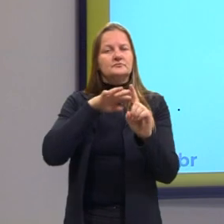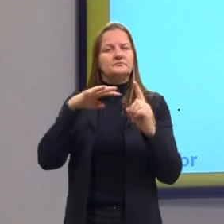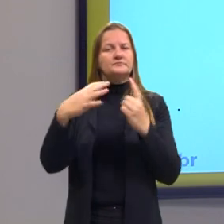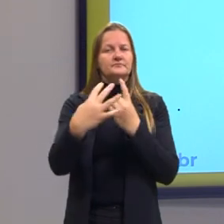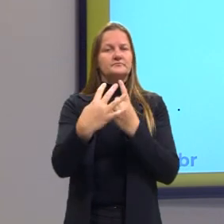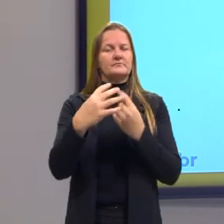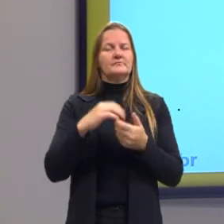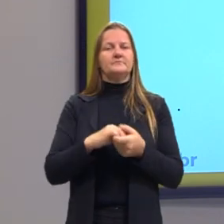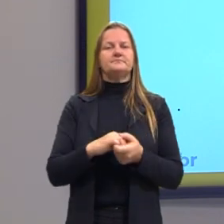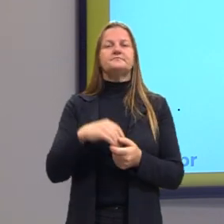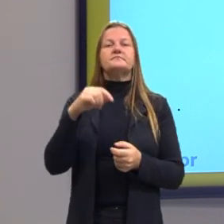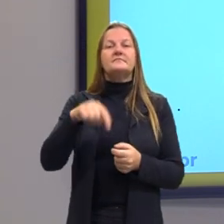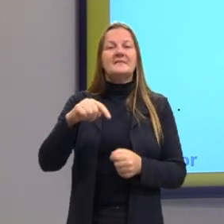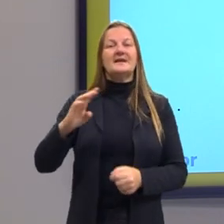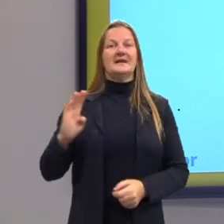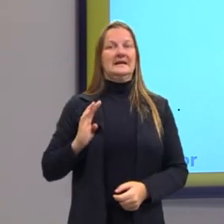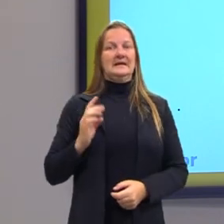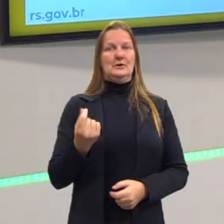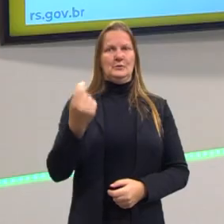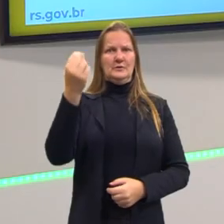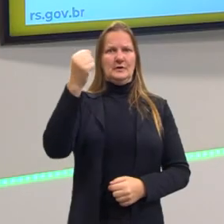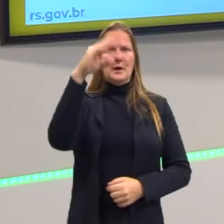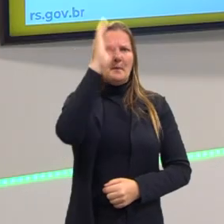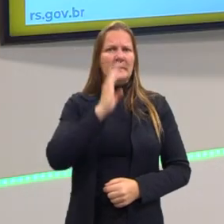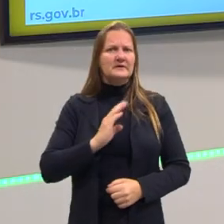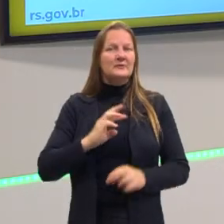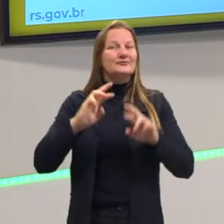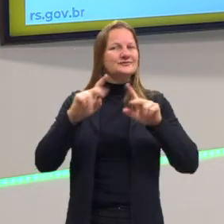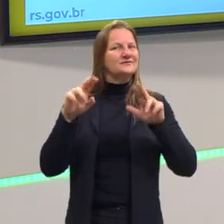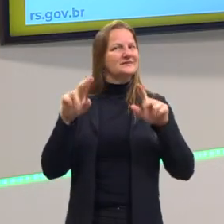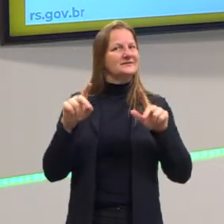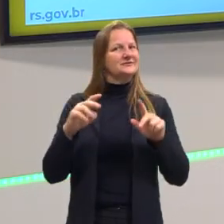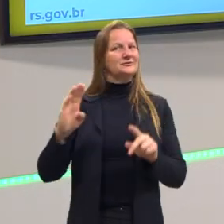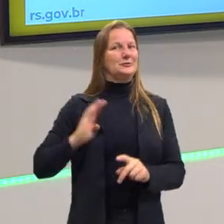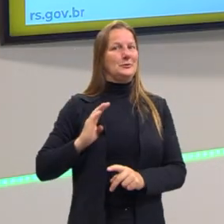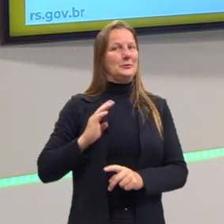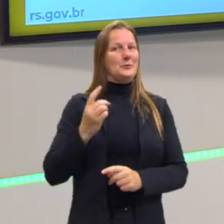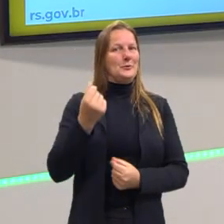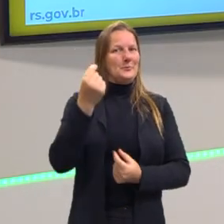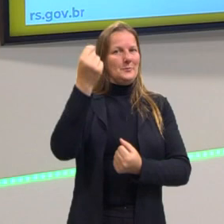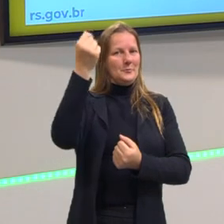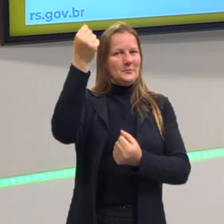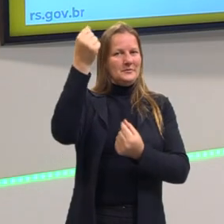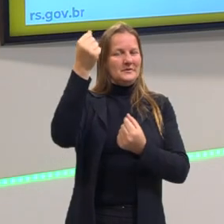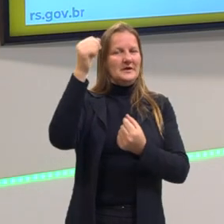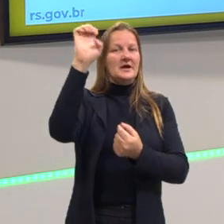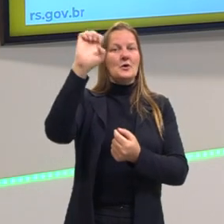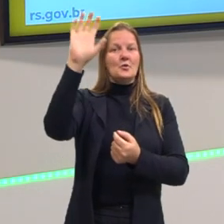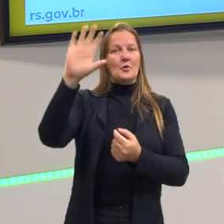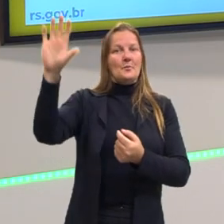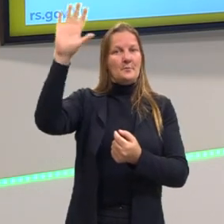burguesia brasileira é uma burguesia muito diferente da burguesia espanhola, da burguesia europeia.